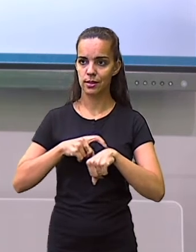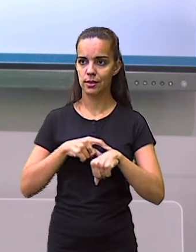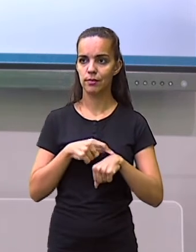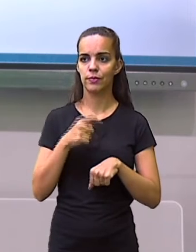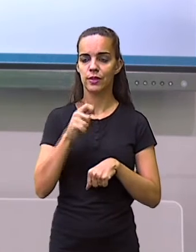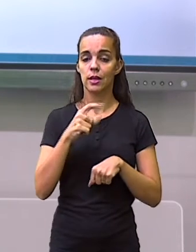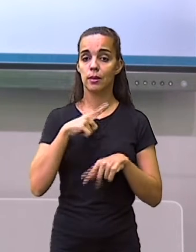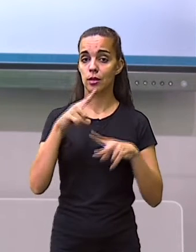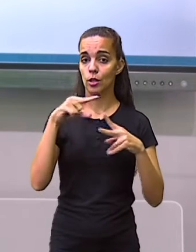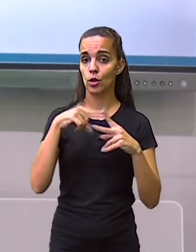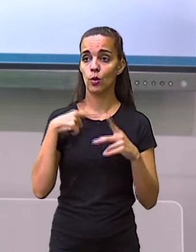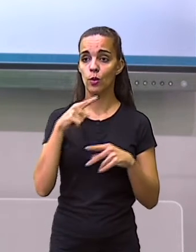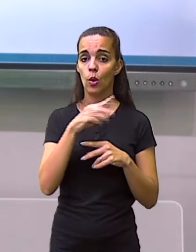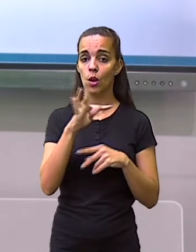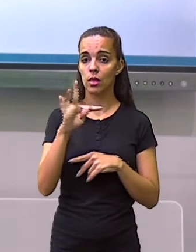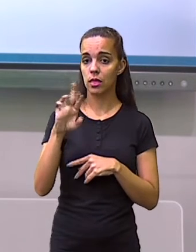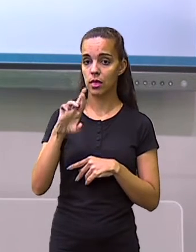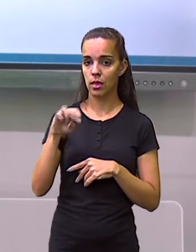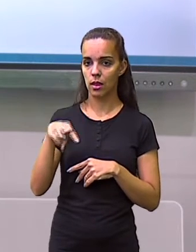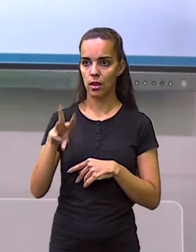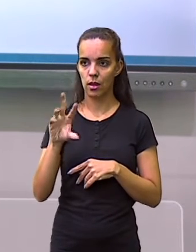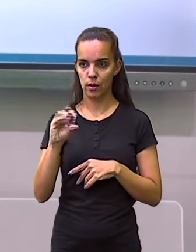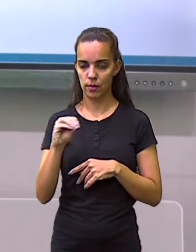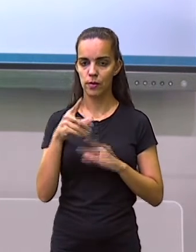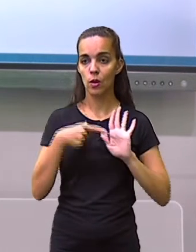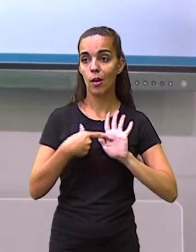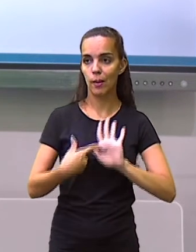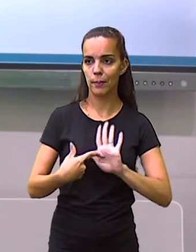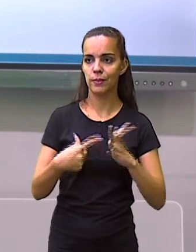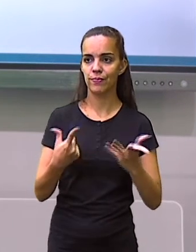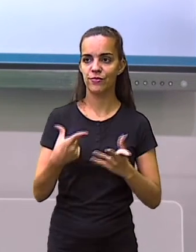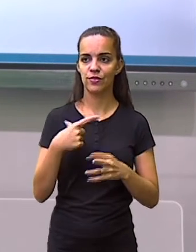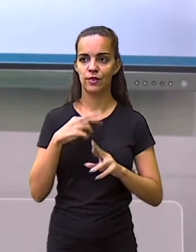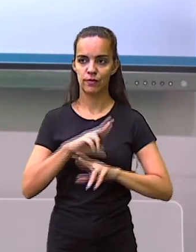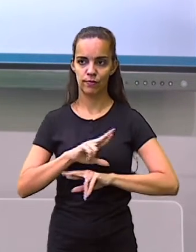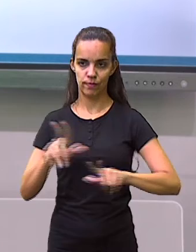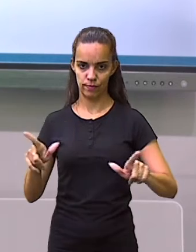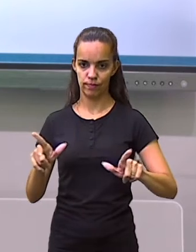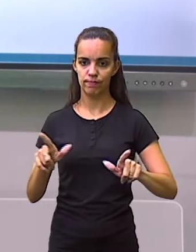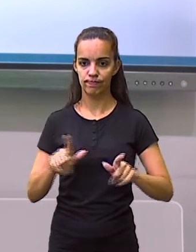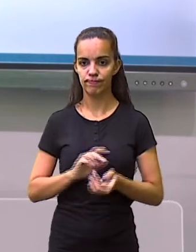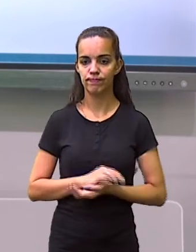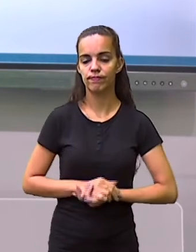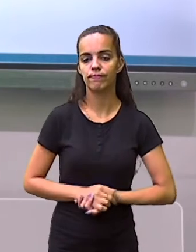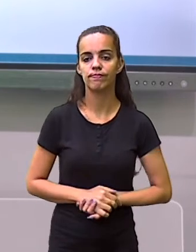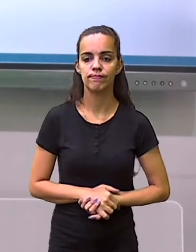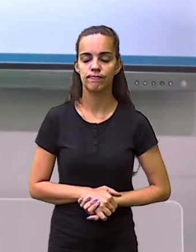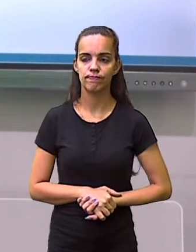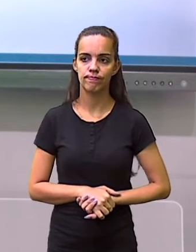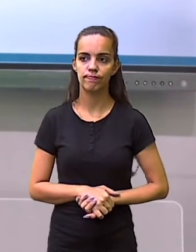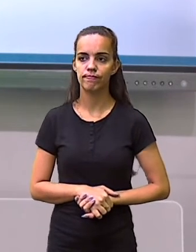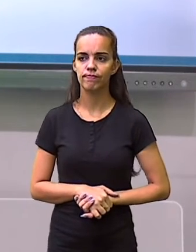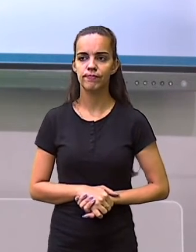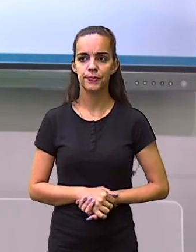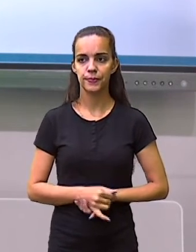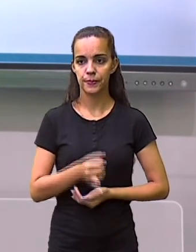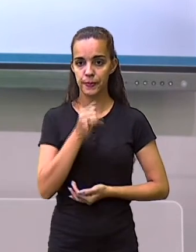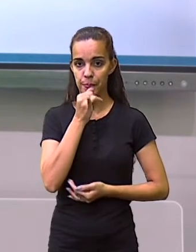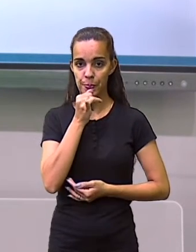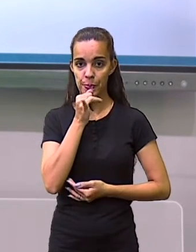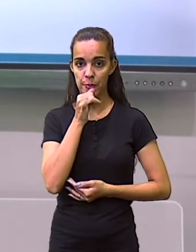que os termos são identificados de forma diferente. A